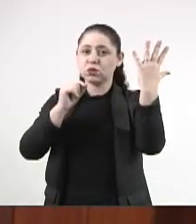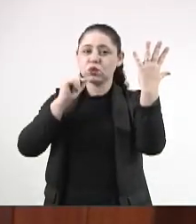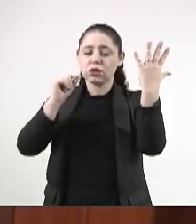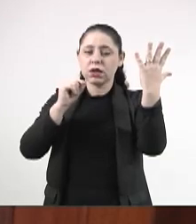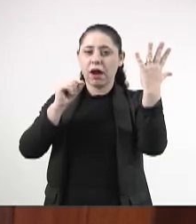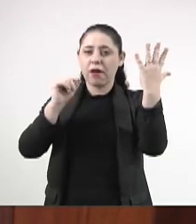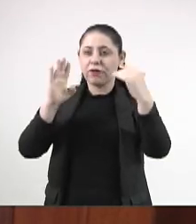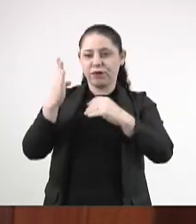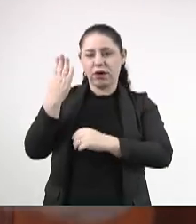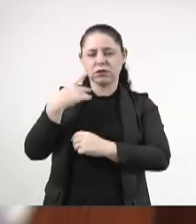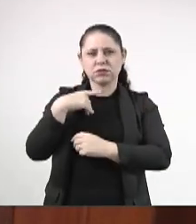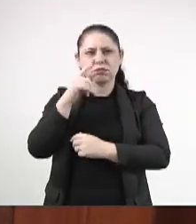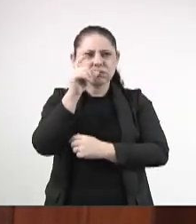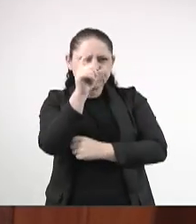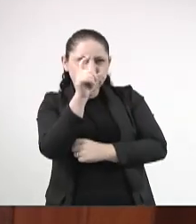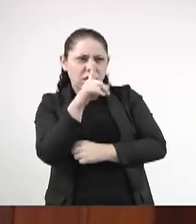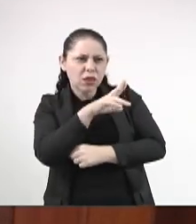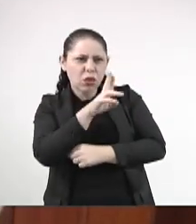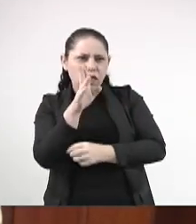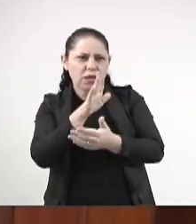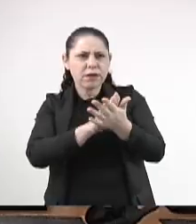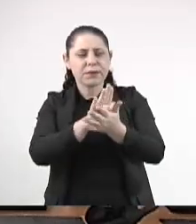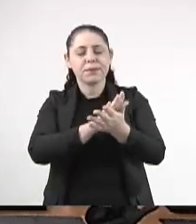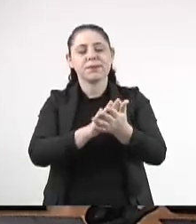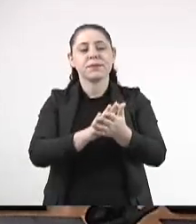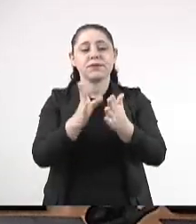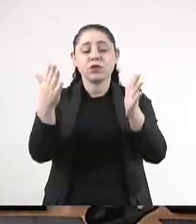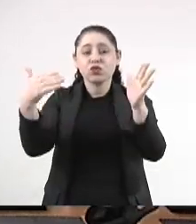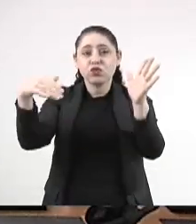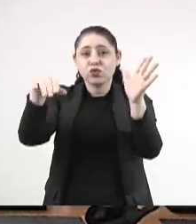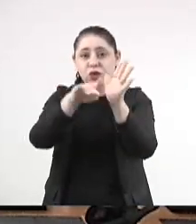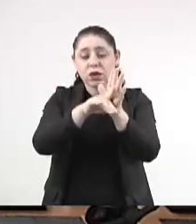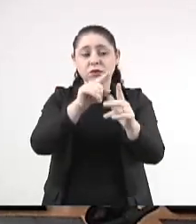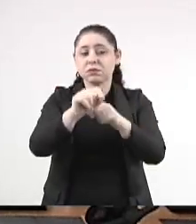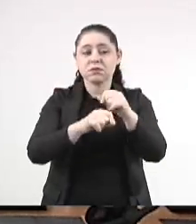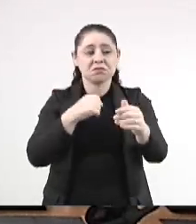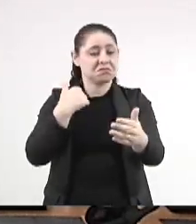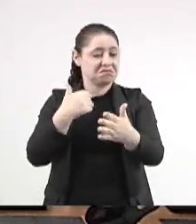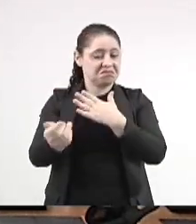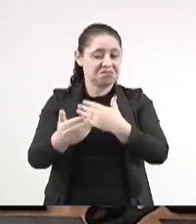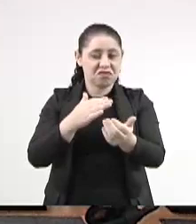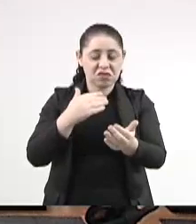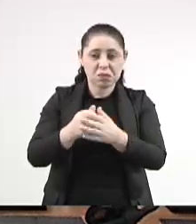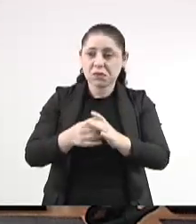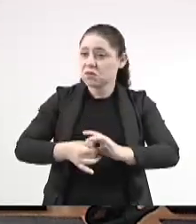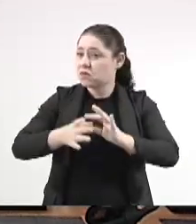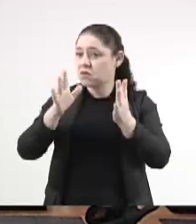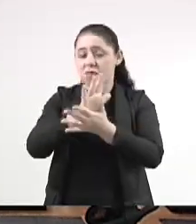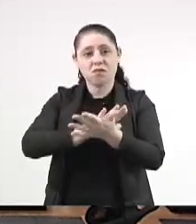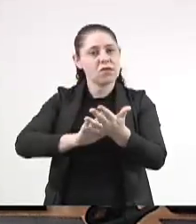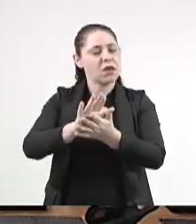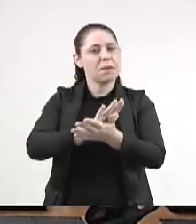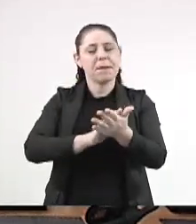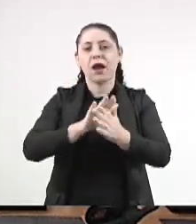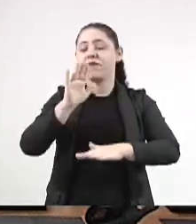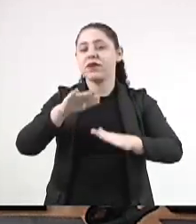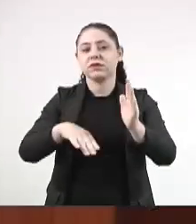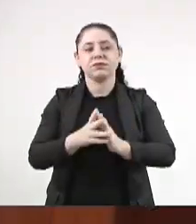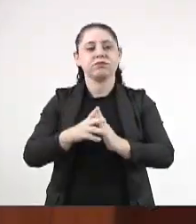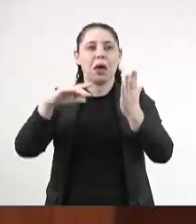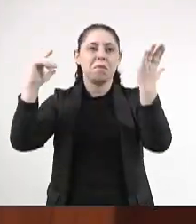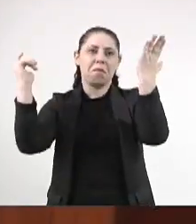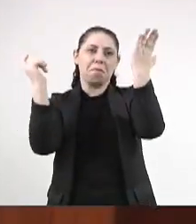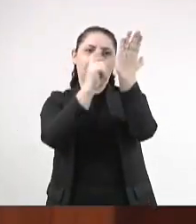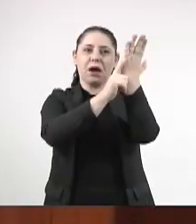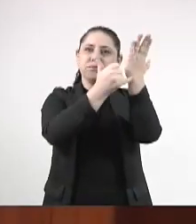vê marca nenhuma nos postes. Então, eles chegam lá, sem autorização algumas vezes, e colocam